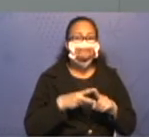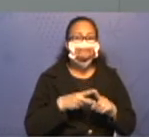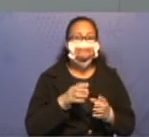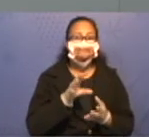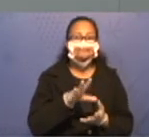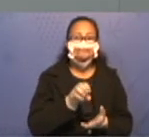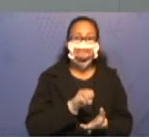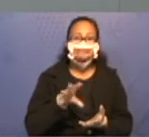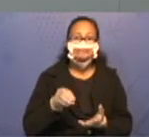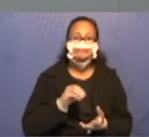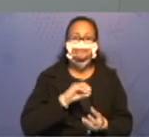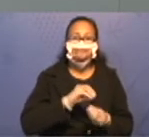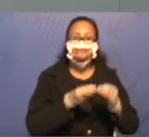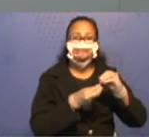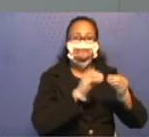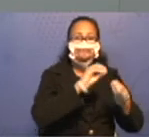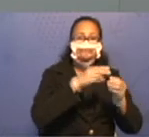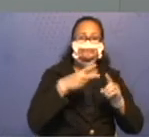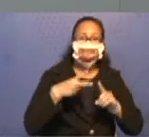respiração.